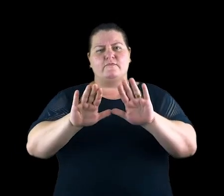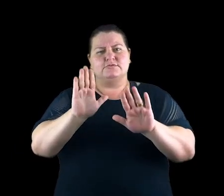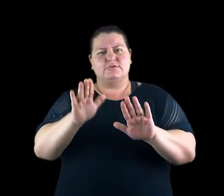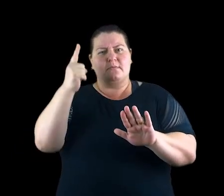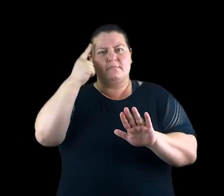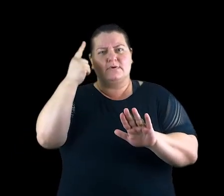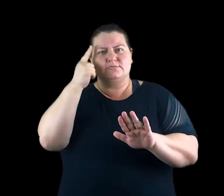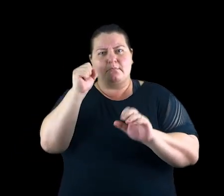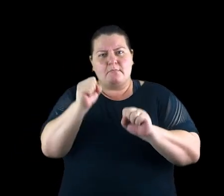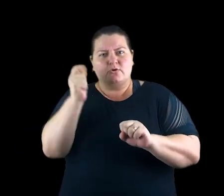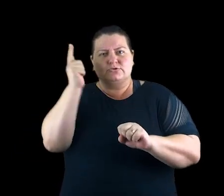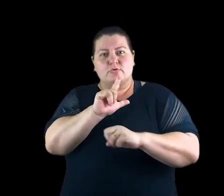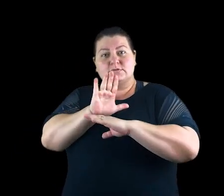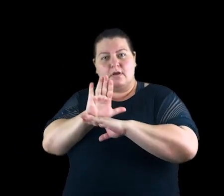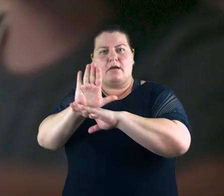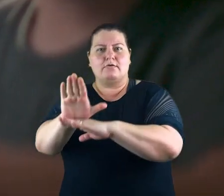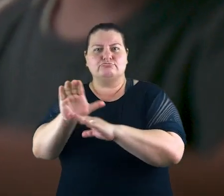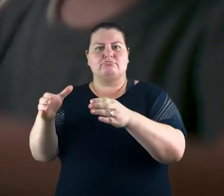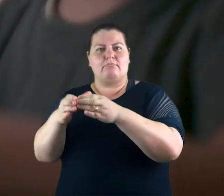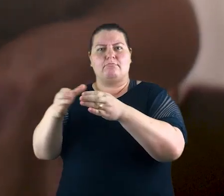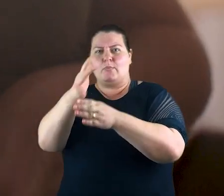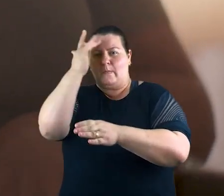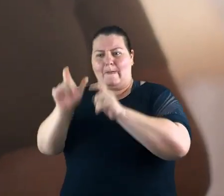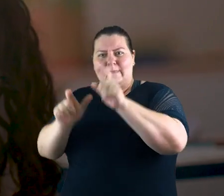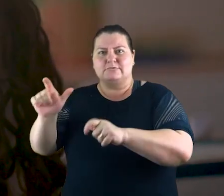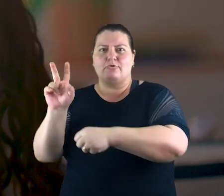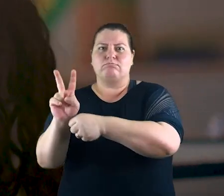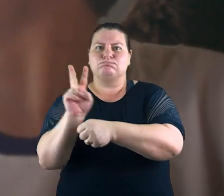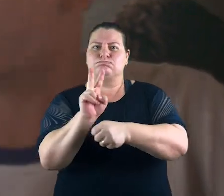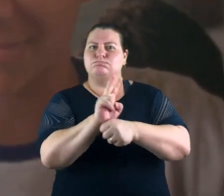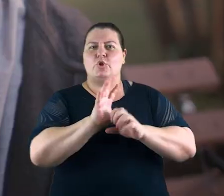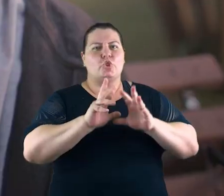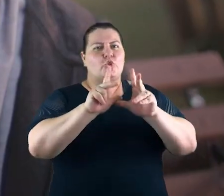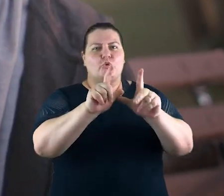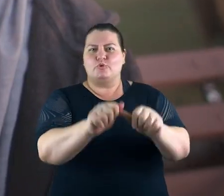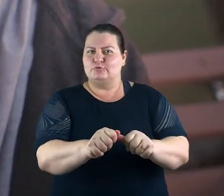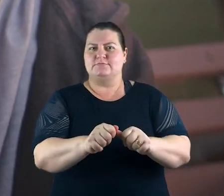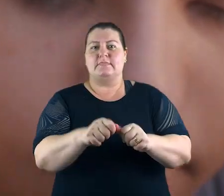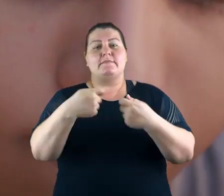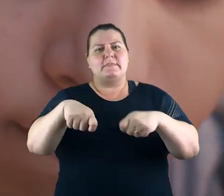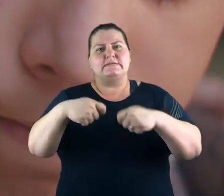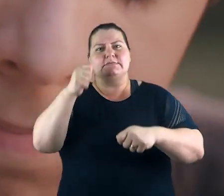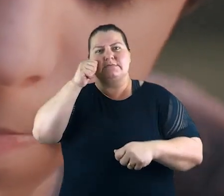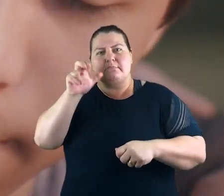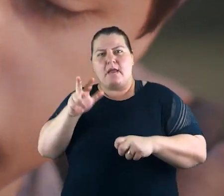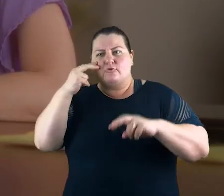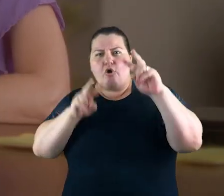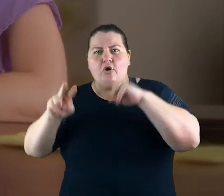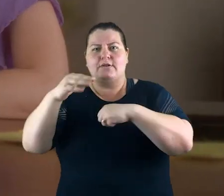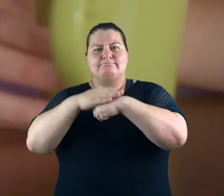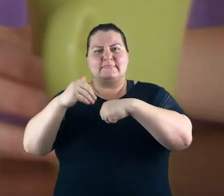Você já parou pra pensar que pode fazer parte de uma rede de proteção à vida de todas essas pessoas? Fique atento aos sinais,